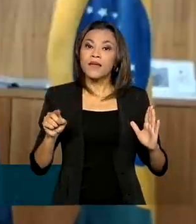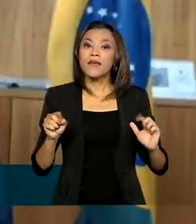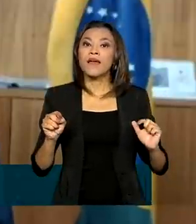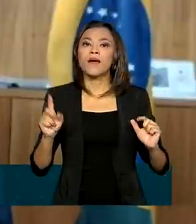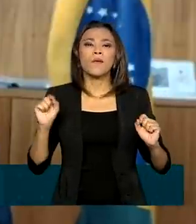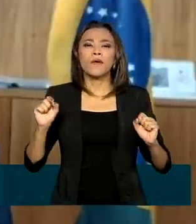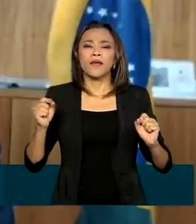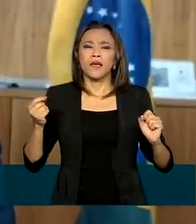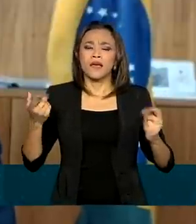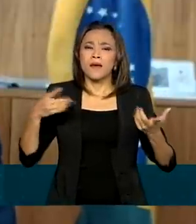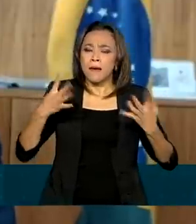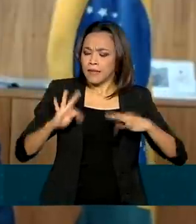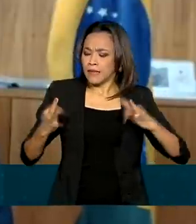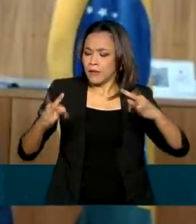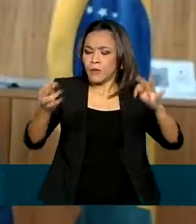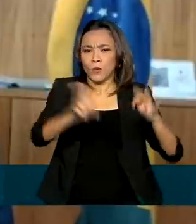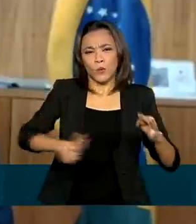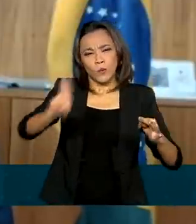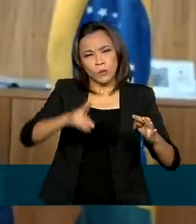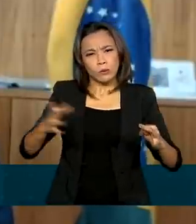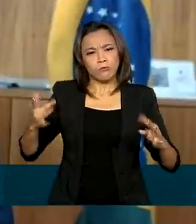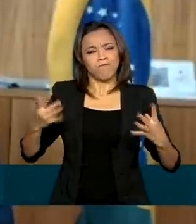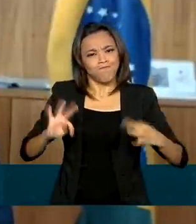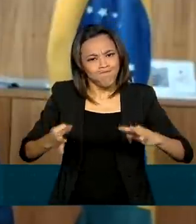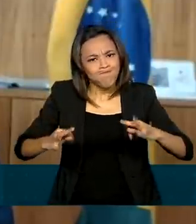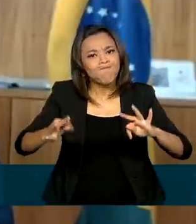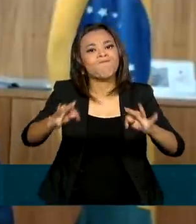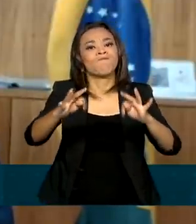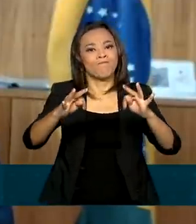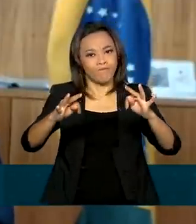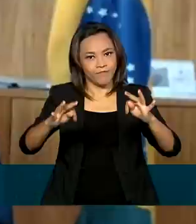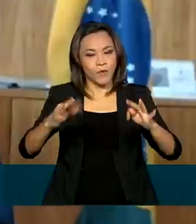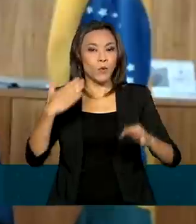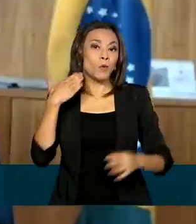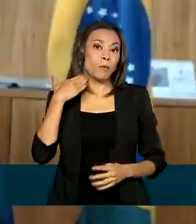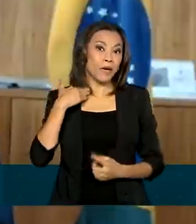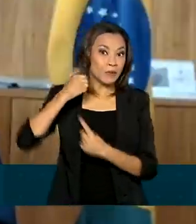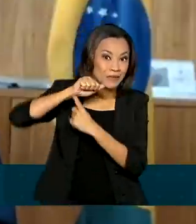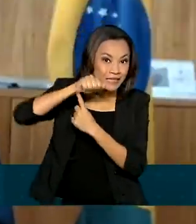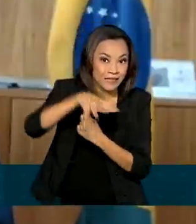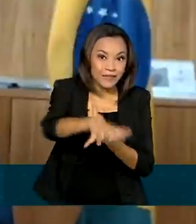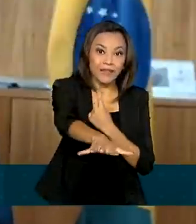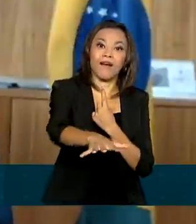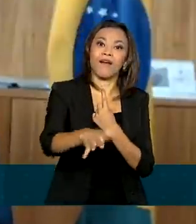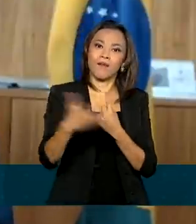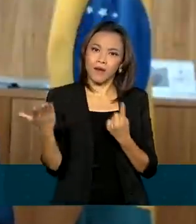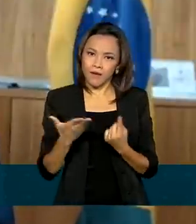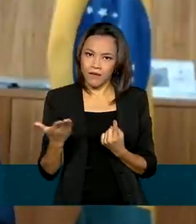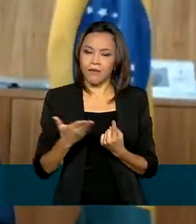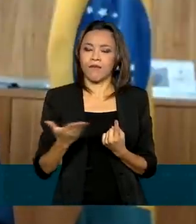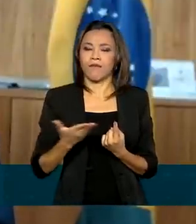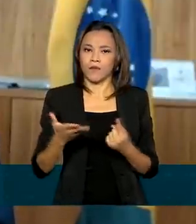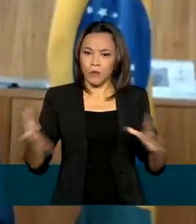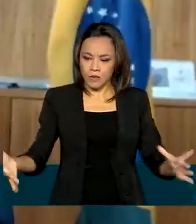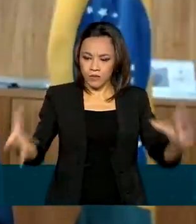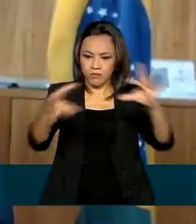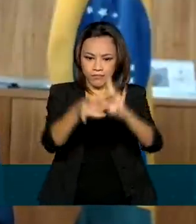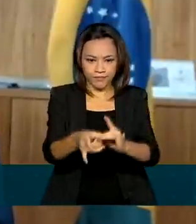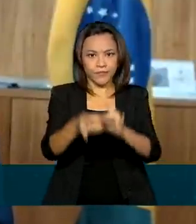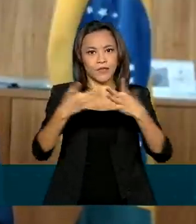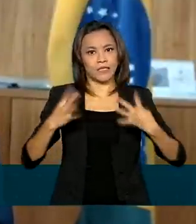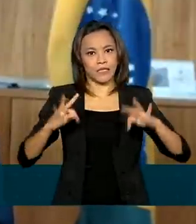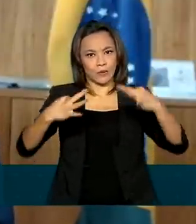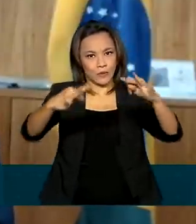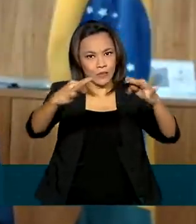digital. O nosso Banco Central mergulhou numa agenda digital, primeiro